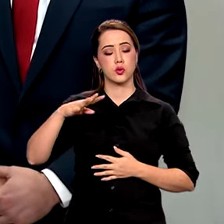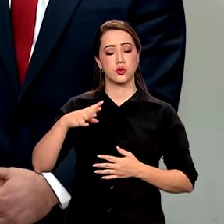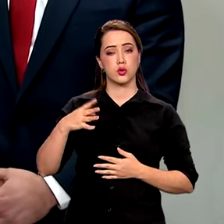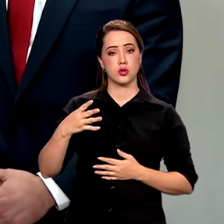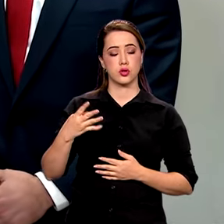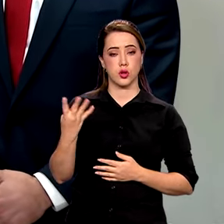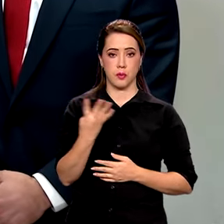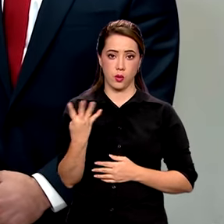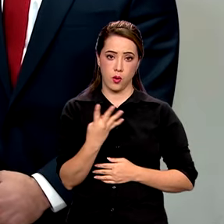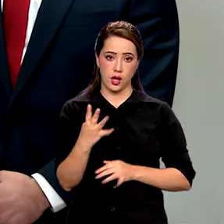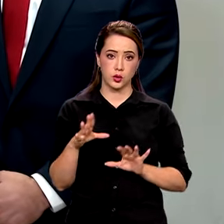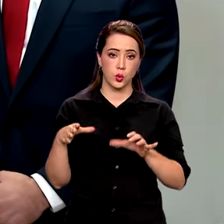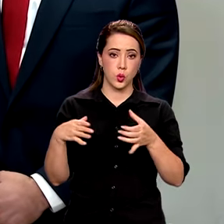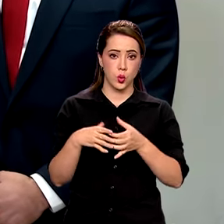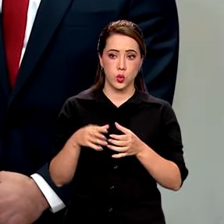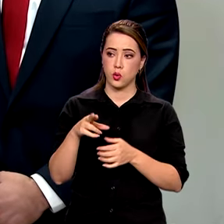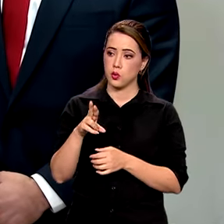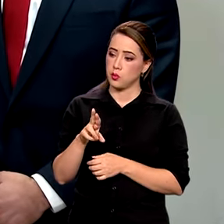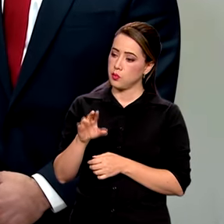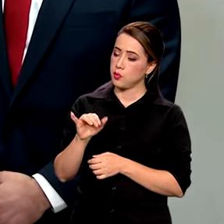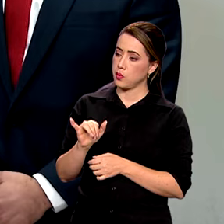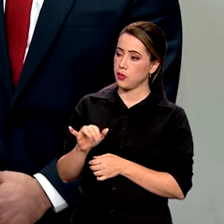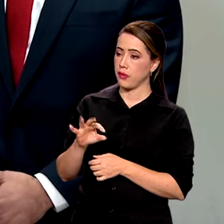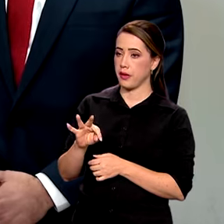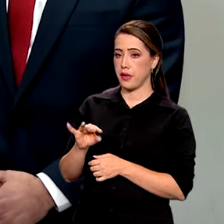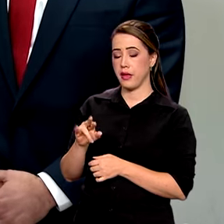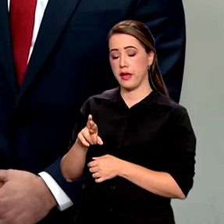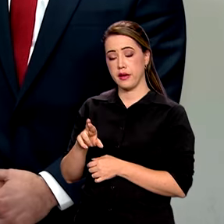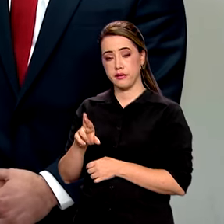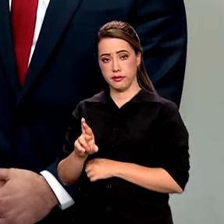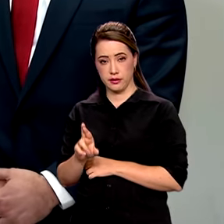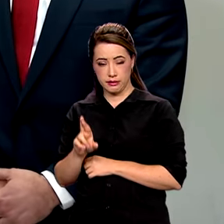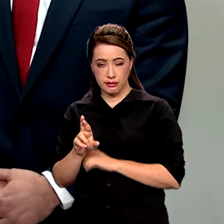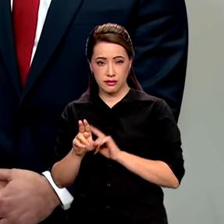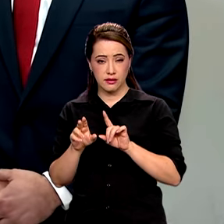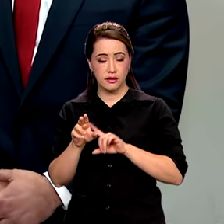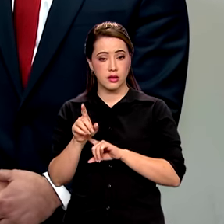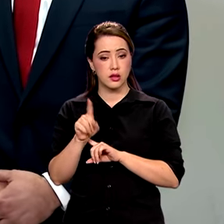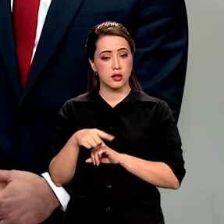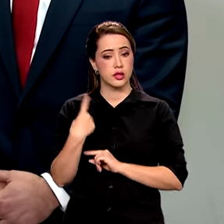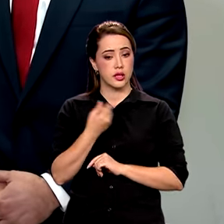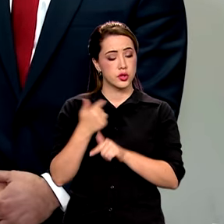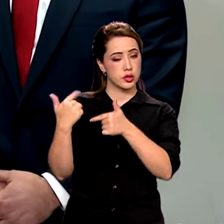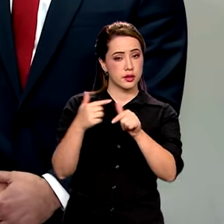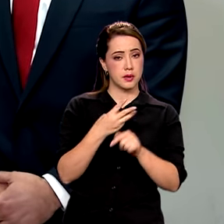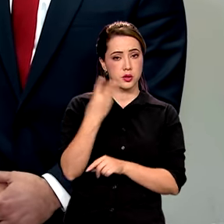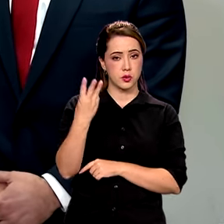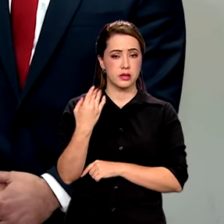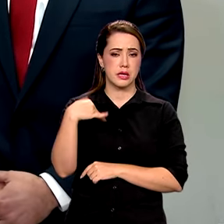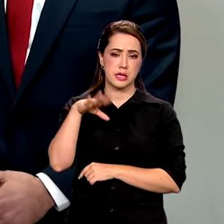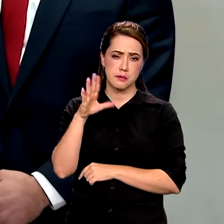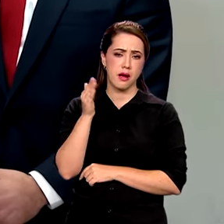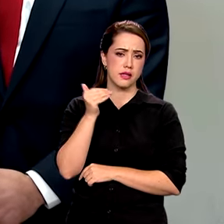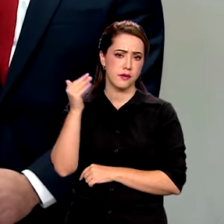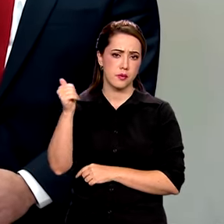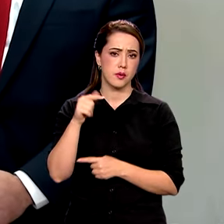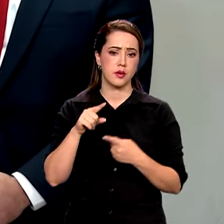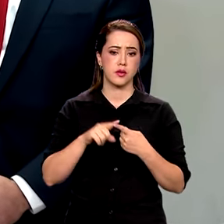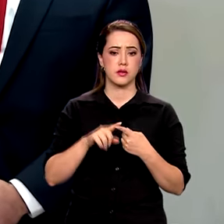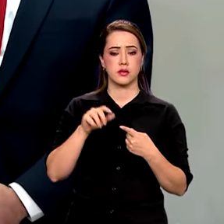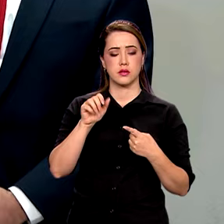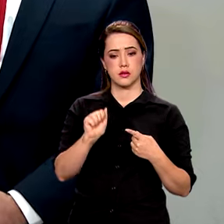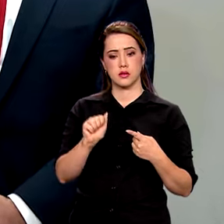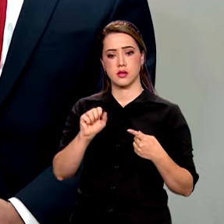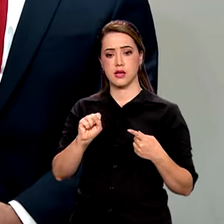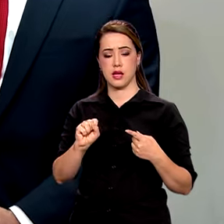agência de rating se manifestou. A gente está habituado com as três mais conhecidas. ASP, Moods